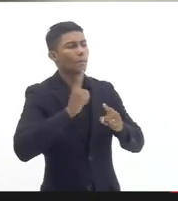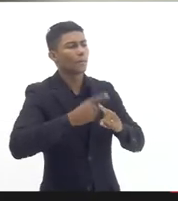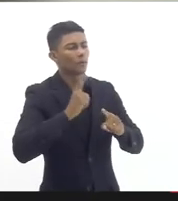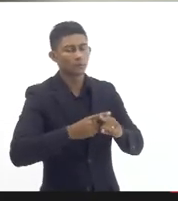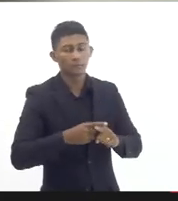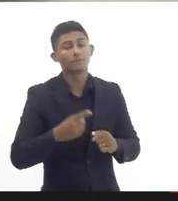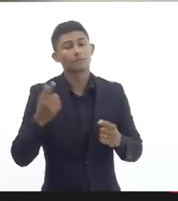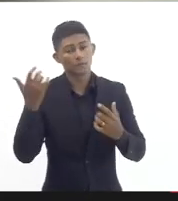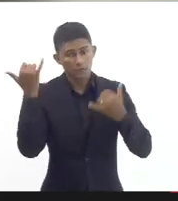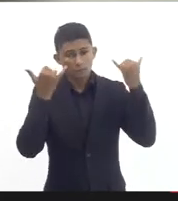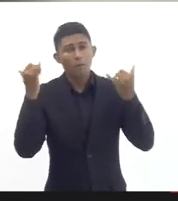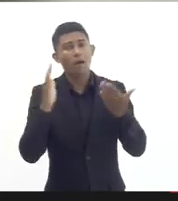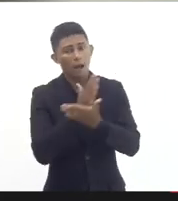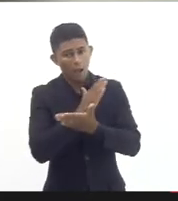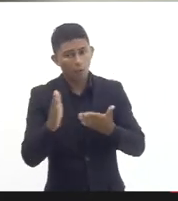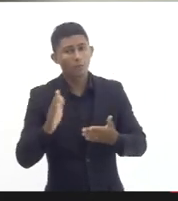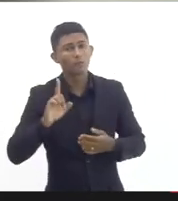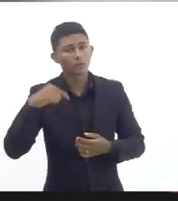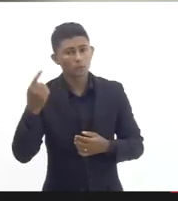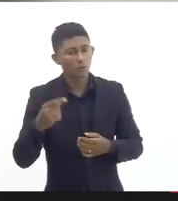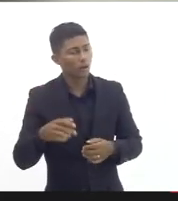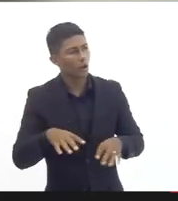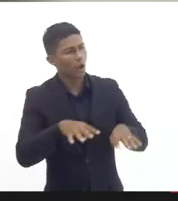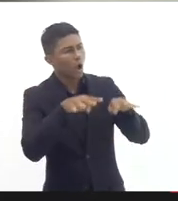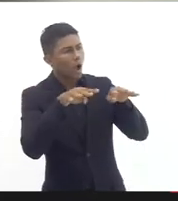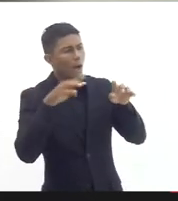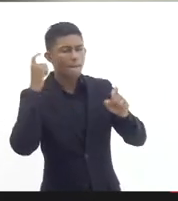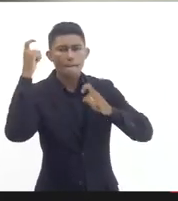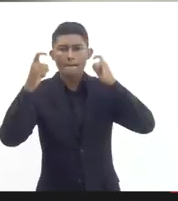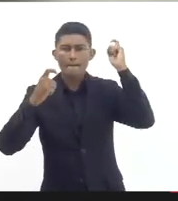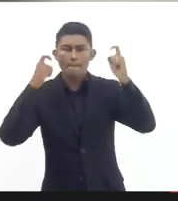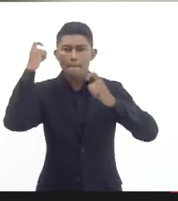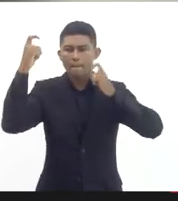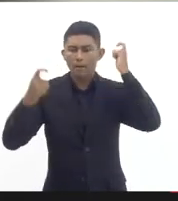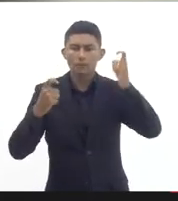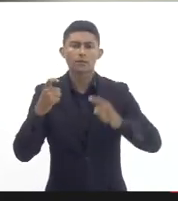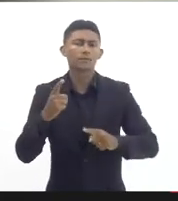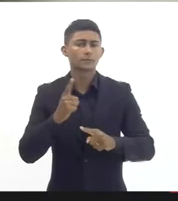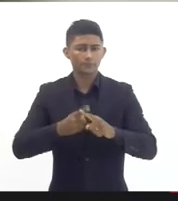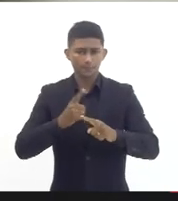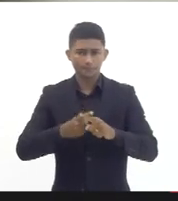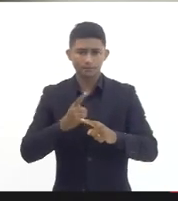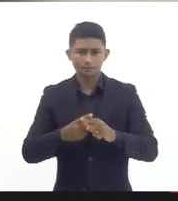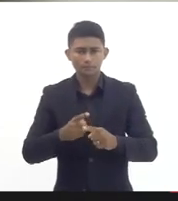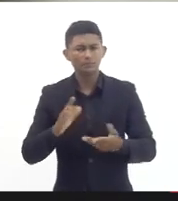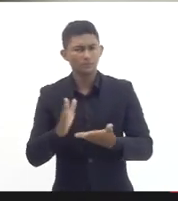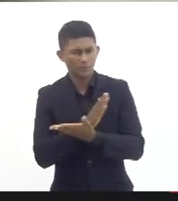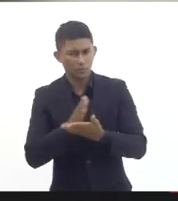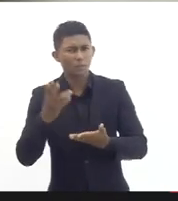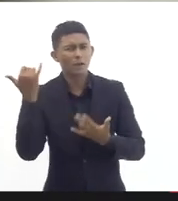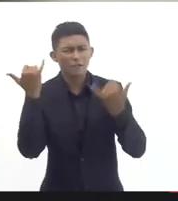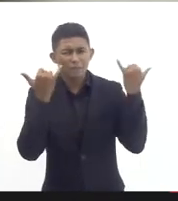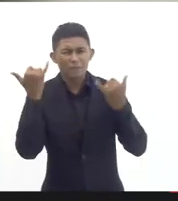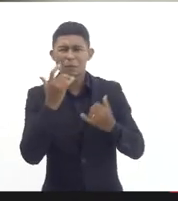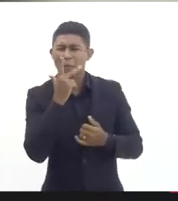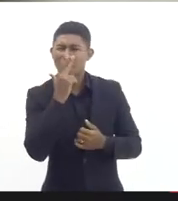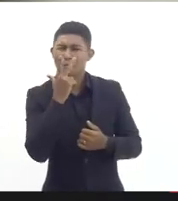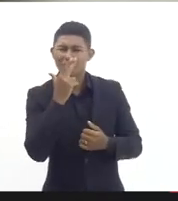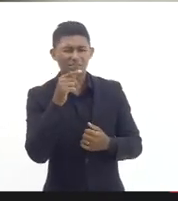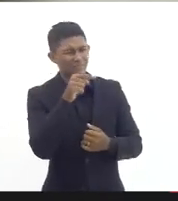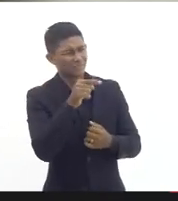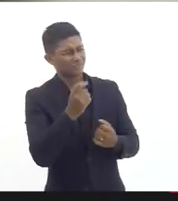informações que nos preocuparam bastante principalmente no sentido algumas informações bastante desencontradas